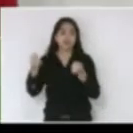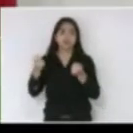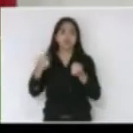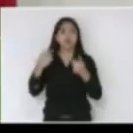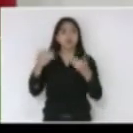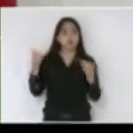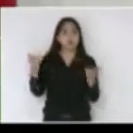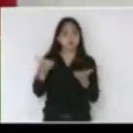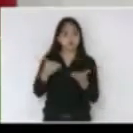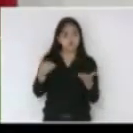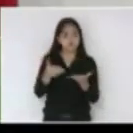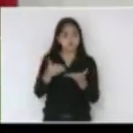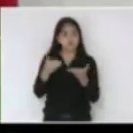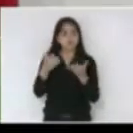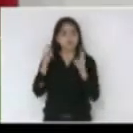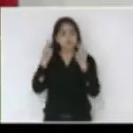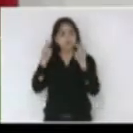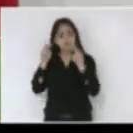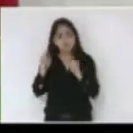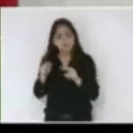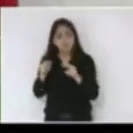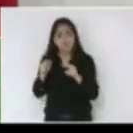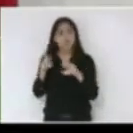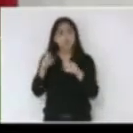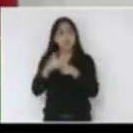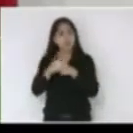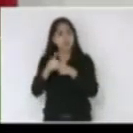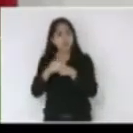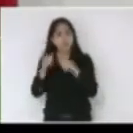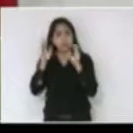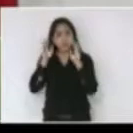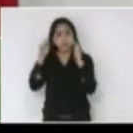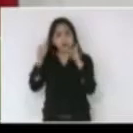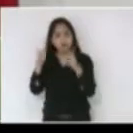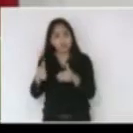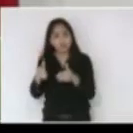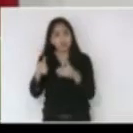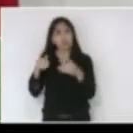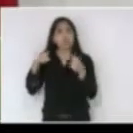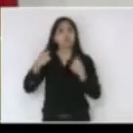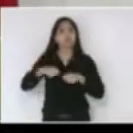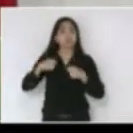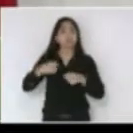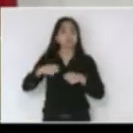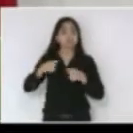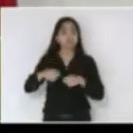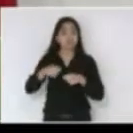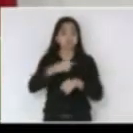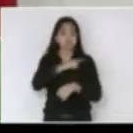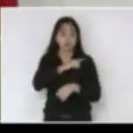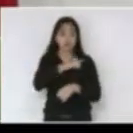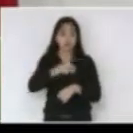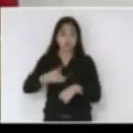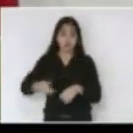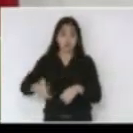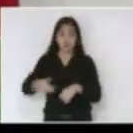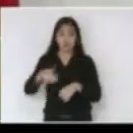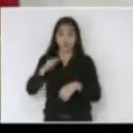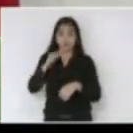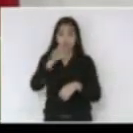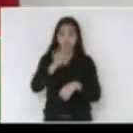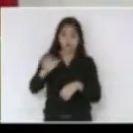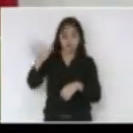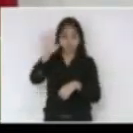aqui olhar com atenção com carinho nós precisamos fazer com que o governo federal crie